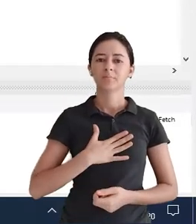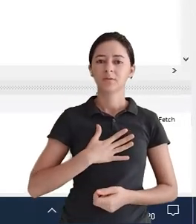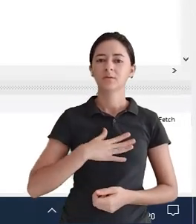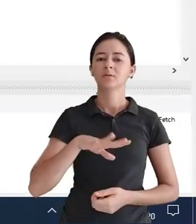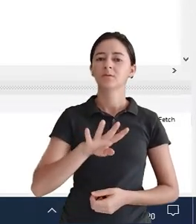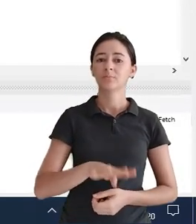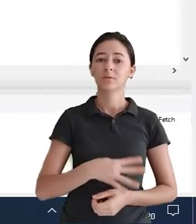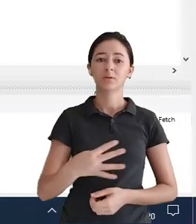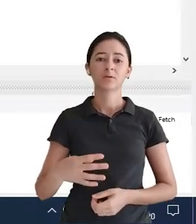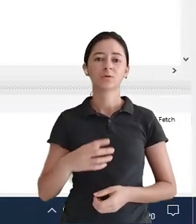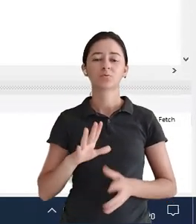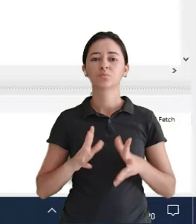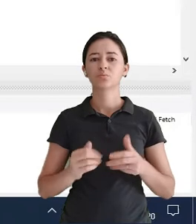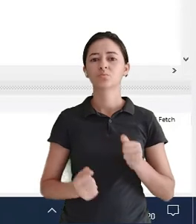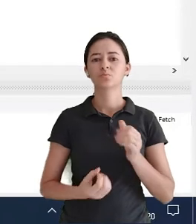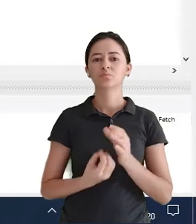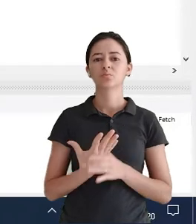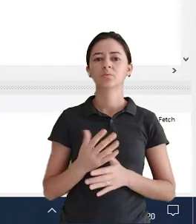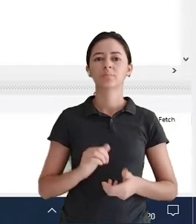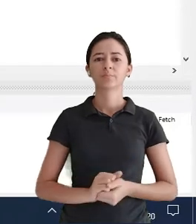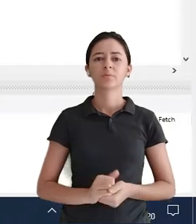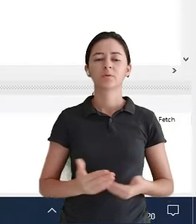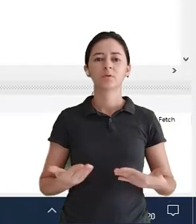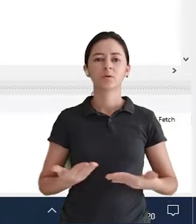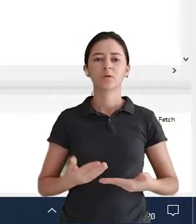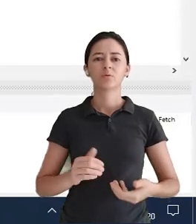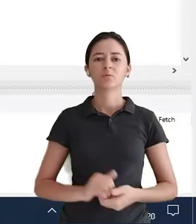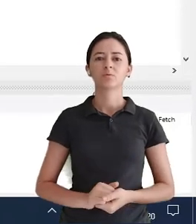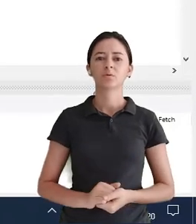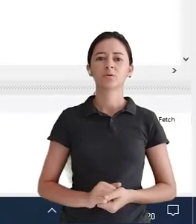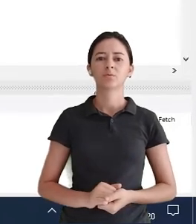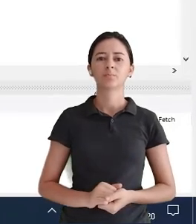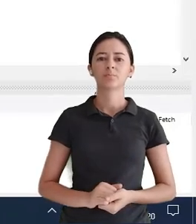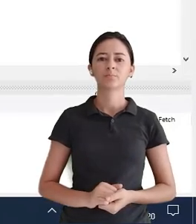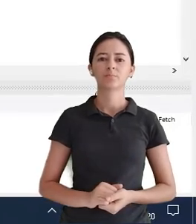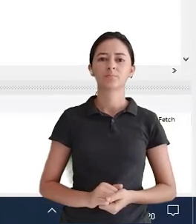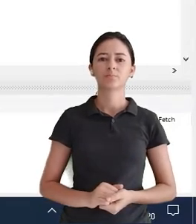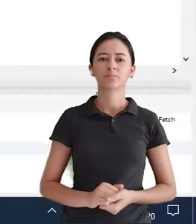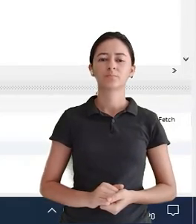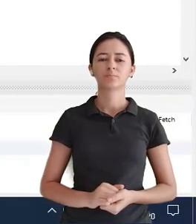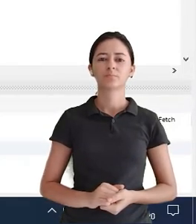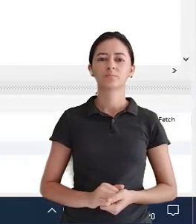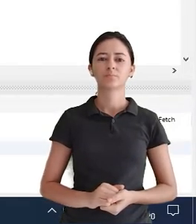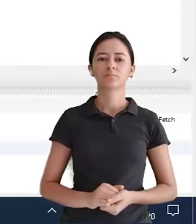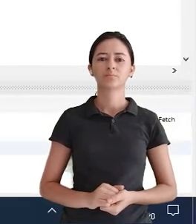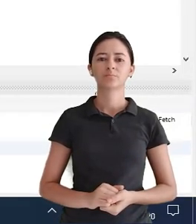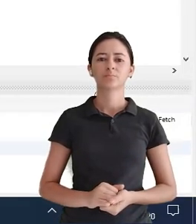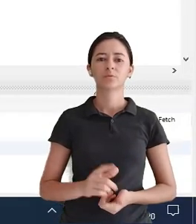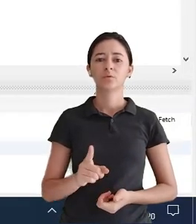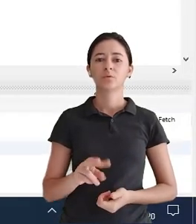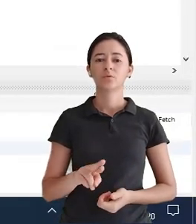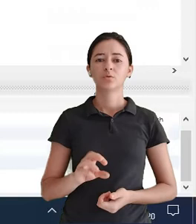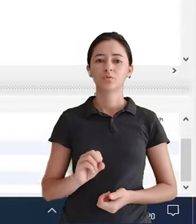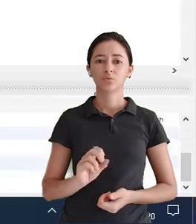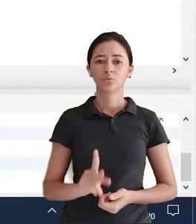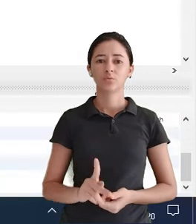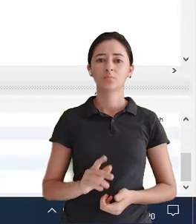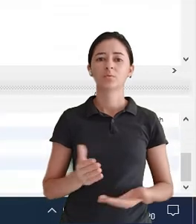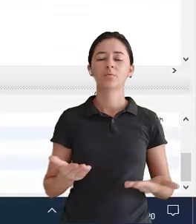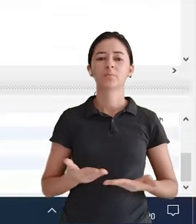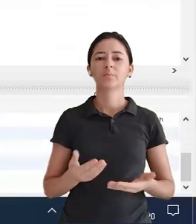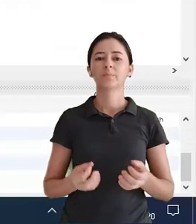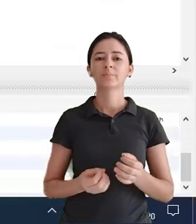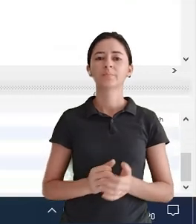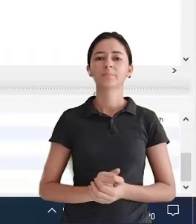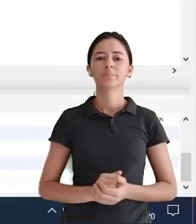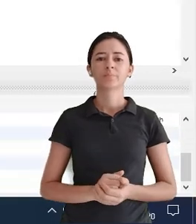Beleza Então tá aqui Minhas tabelas Estão todas criadas Vamos fazer o seguinte Vou dropar Esse esquema todo aqui Vamos criar tudo isso De uma vez só Pronto Tá